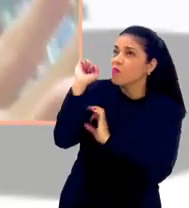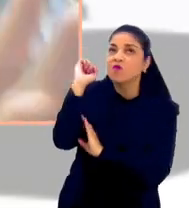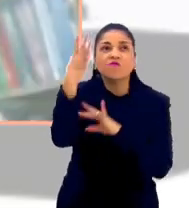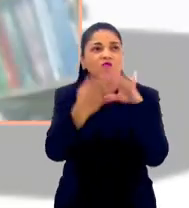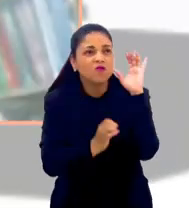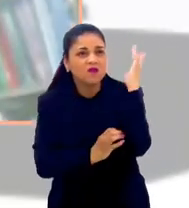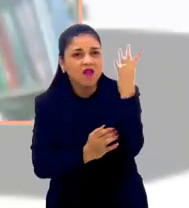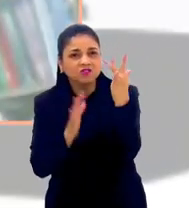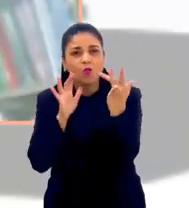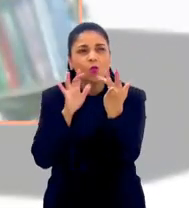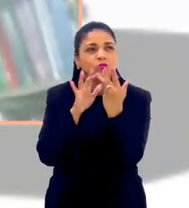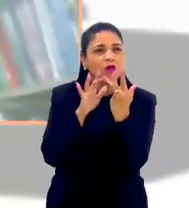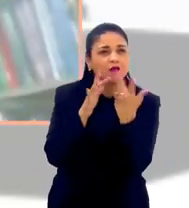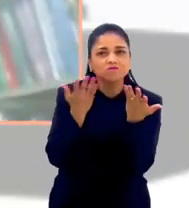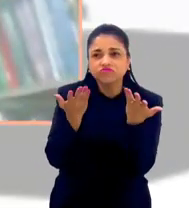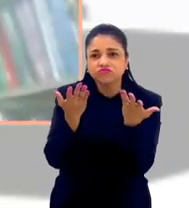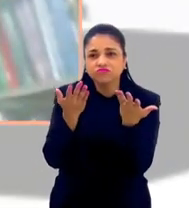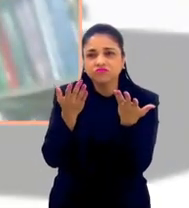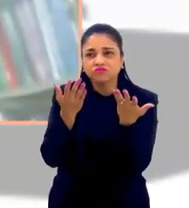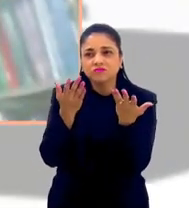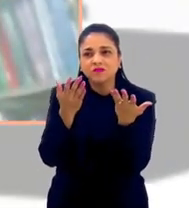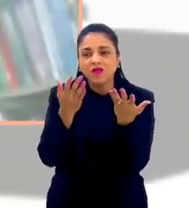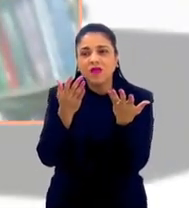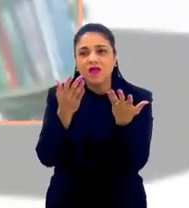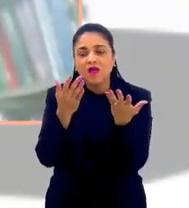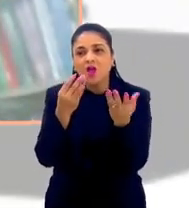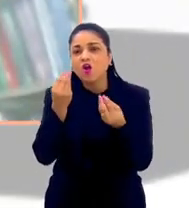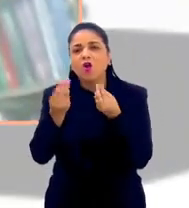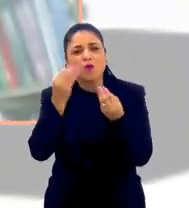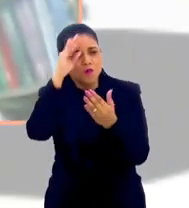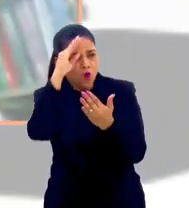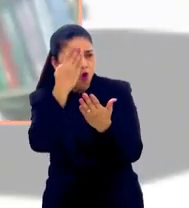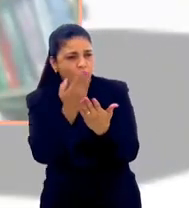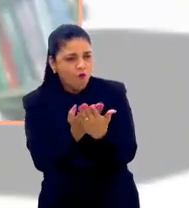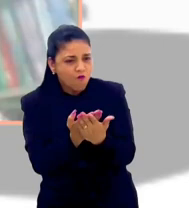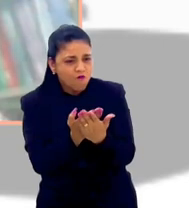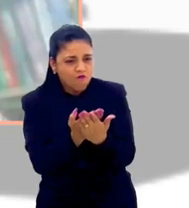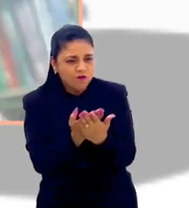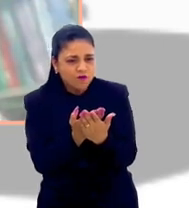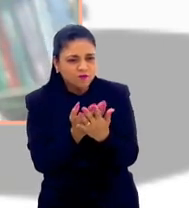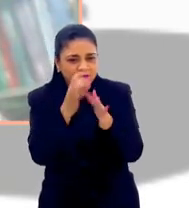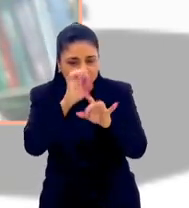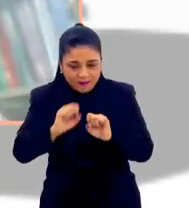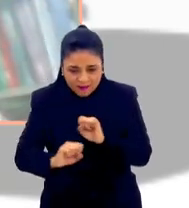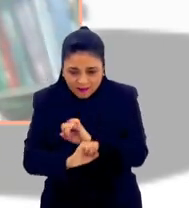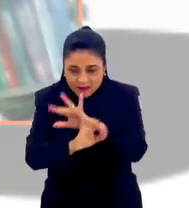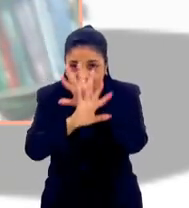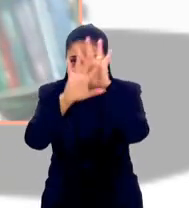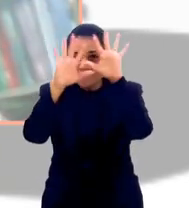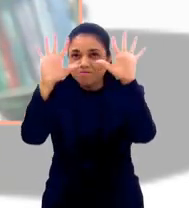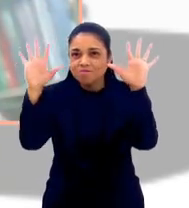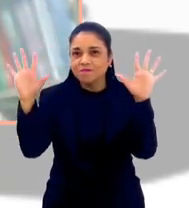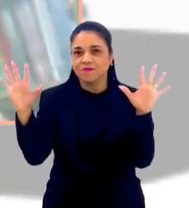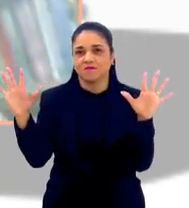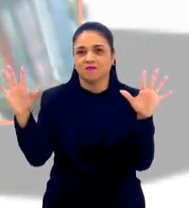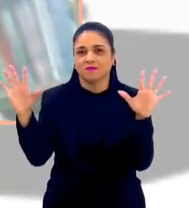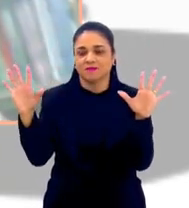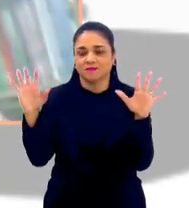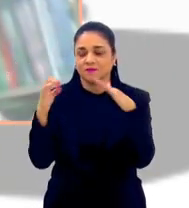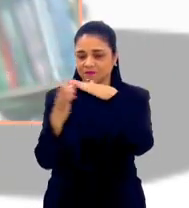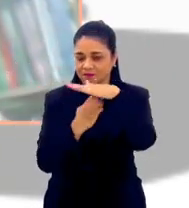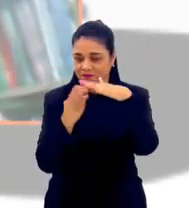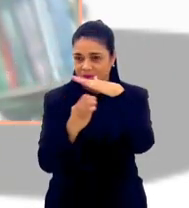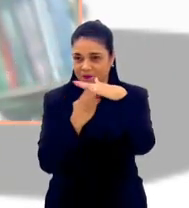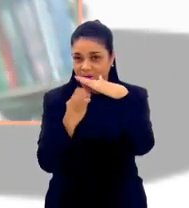floresta. A governança. Governança é a confiança que as pessoas sentem na transparência das instituições. E um dos